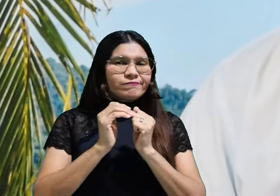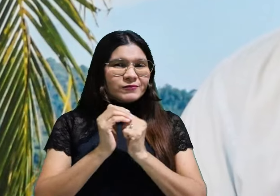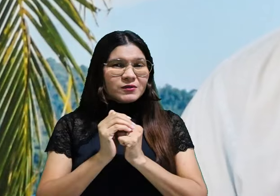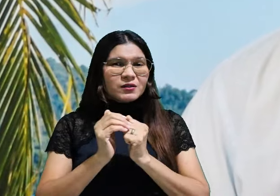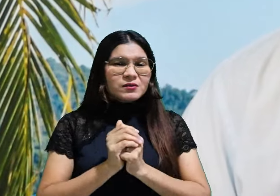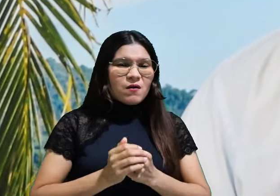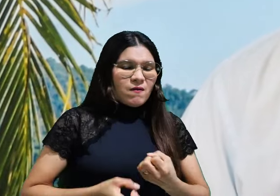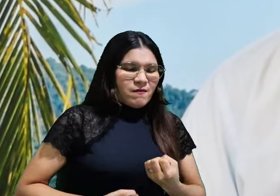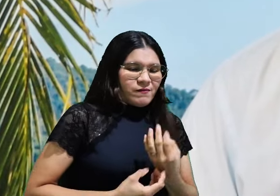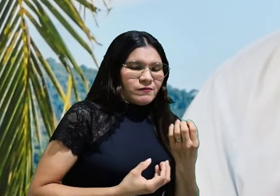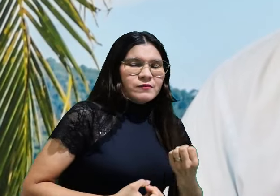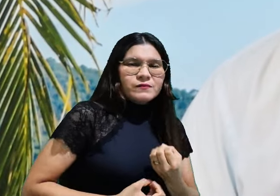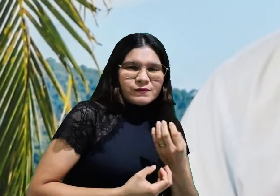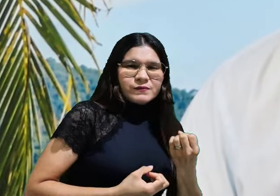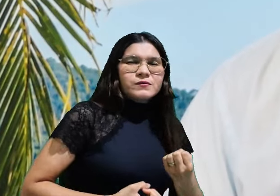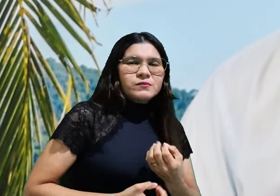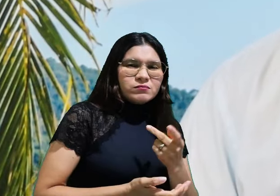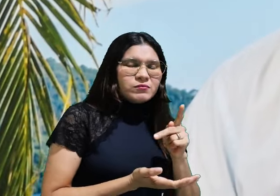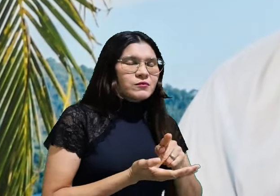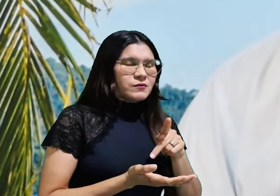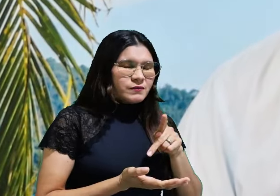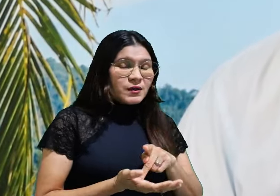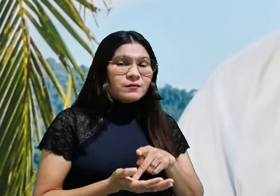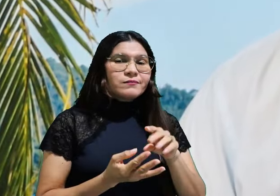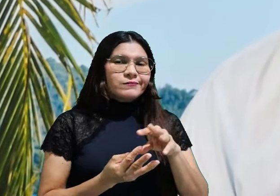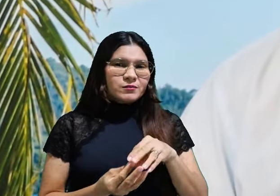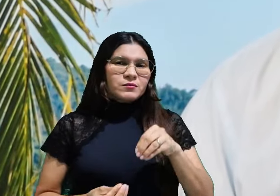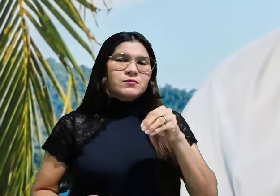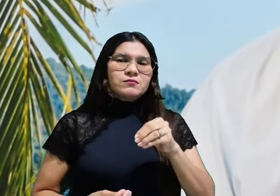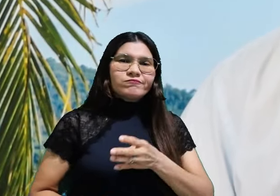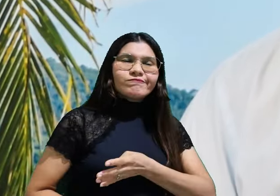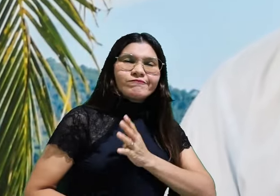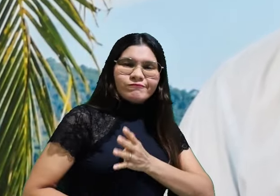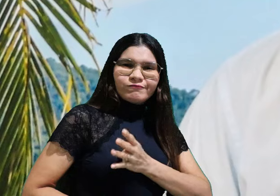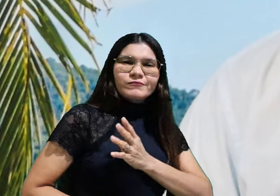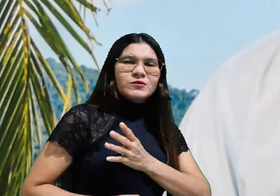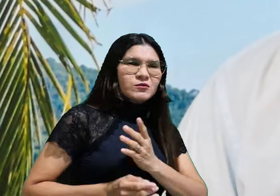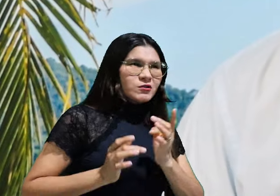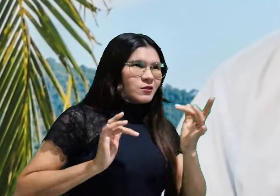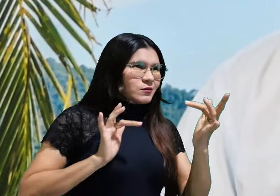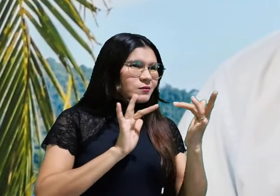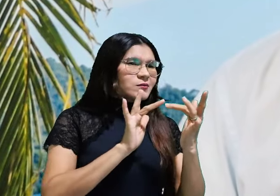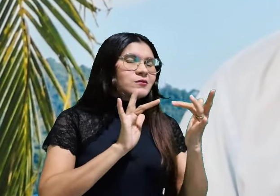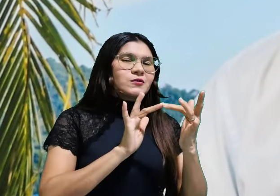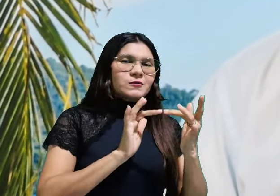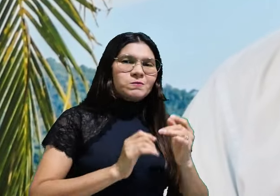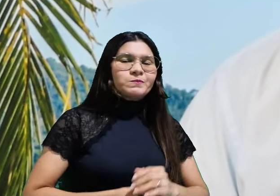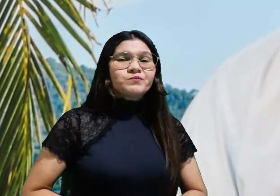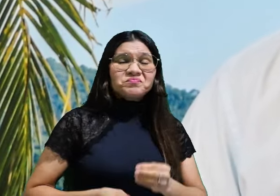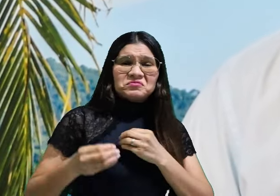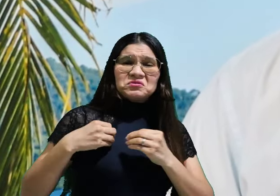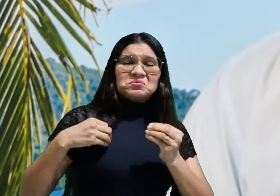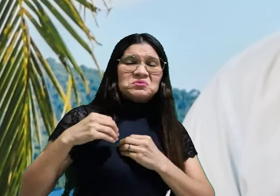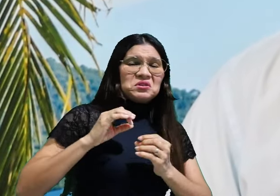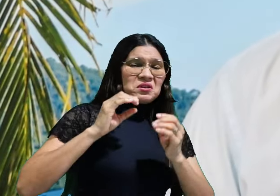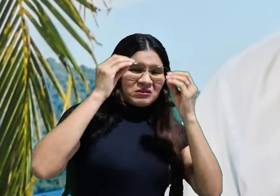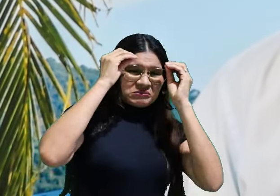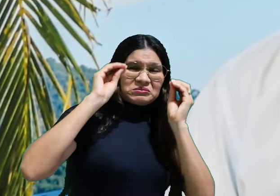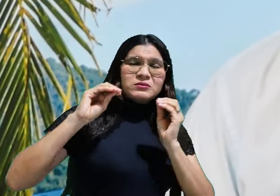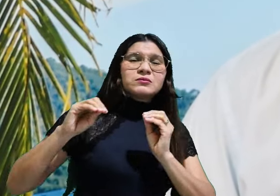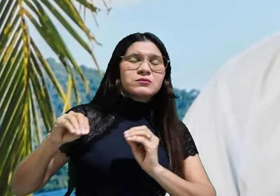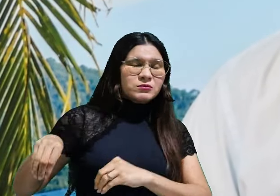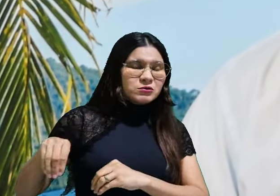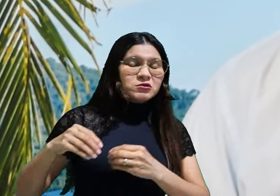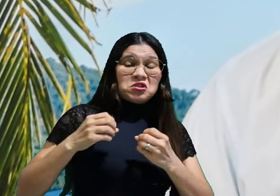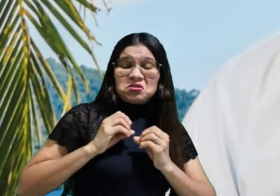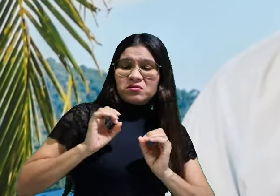minhas orações brotem no profundo de minha alma, do meu coração pecador. Tira de mim qualquer